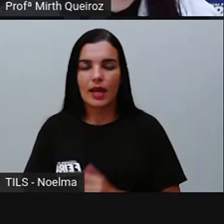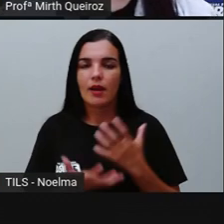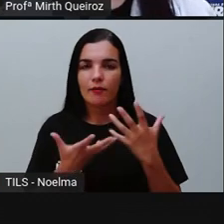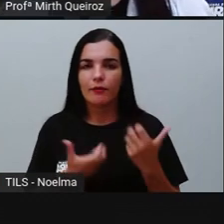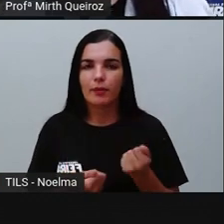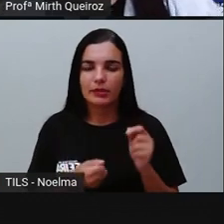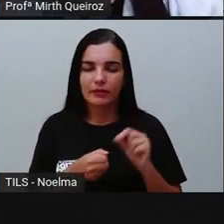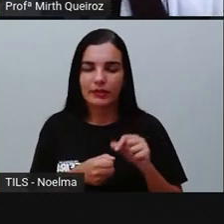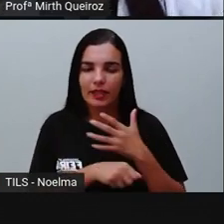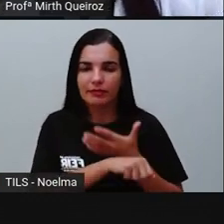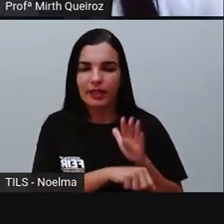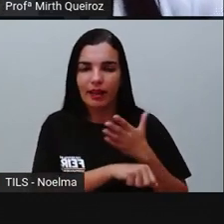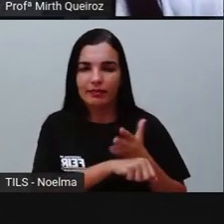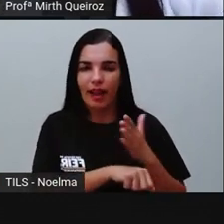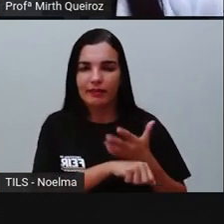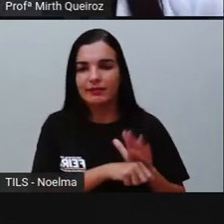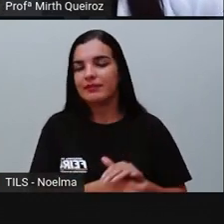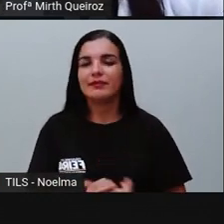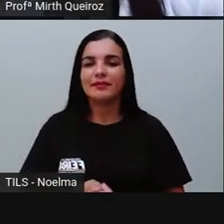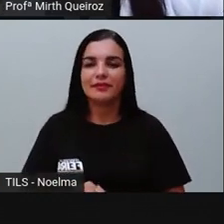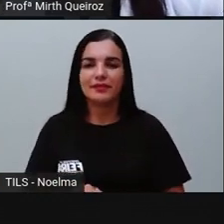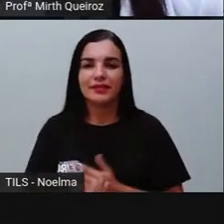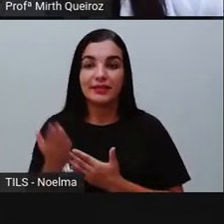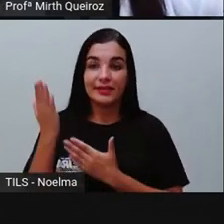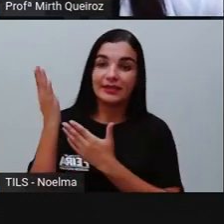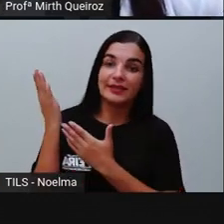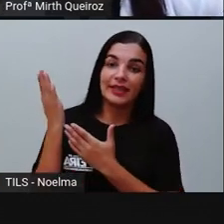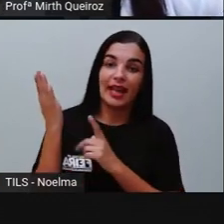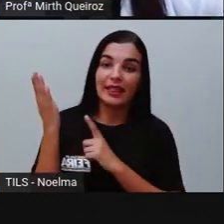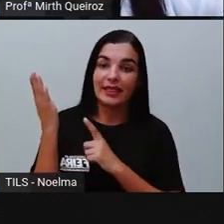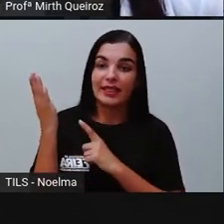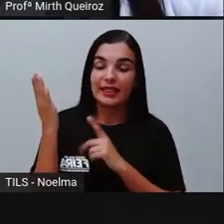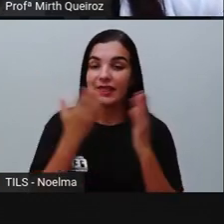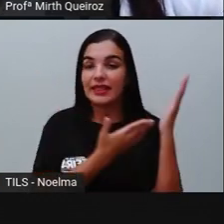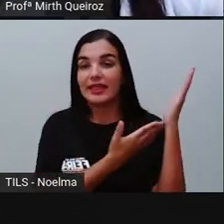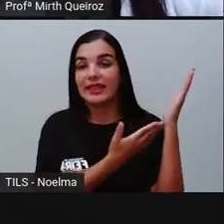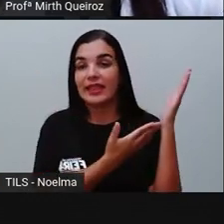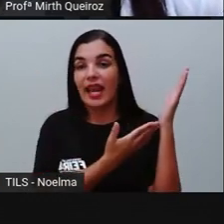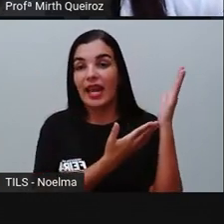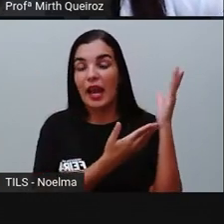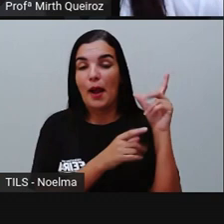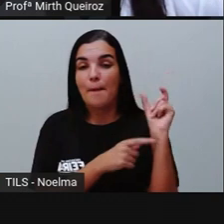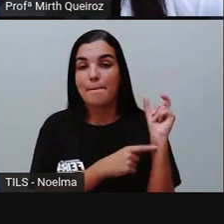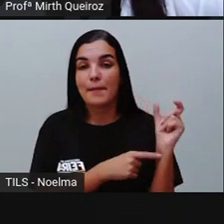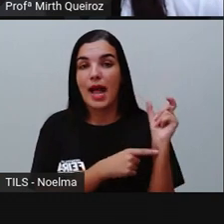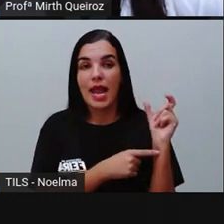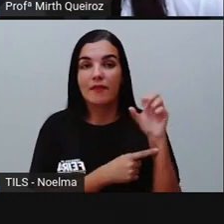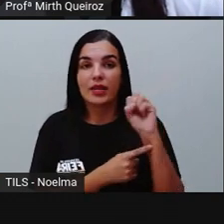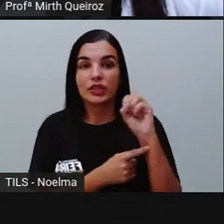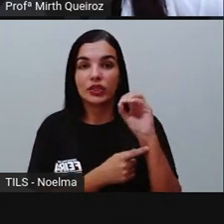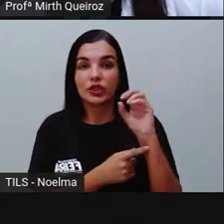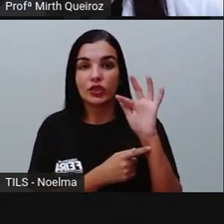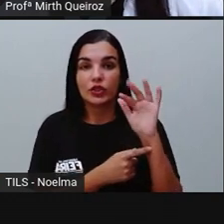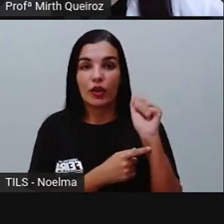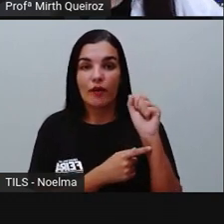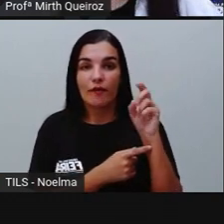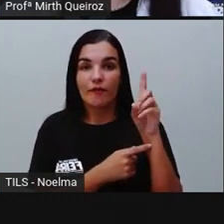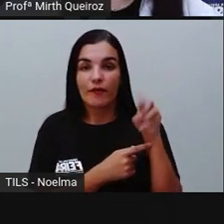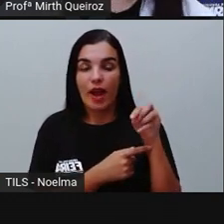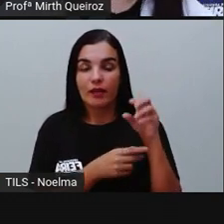Vamos exercitar. Aqui nós temos, né? A palavra sofá. Onde está a sílaba tônica?